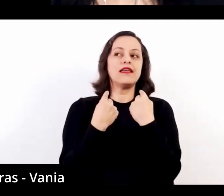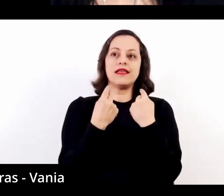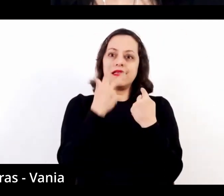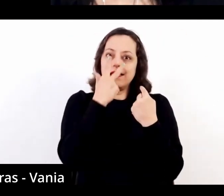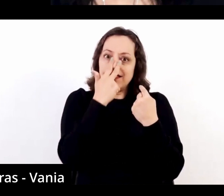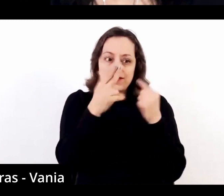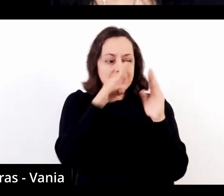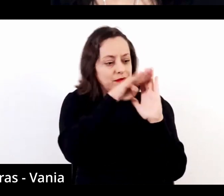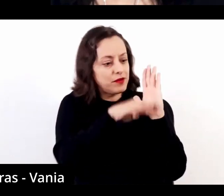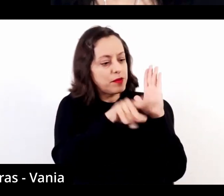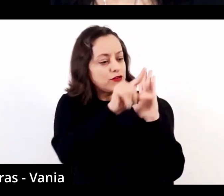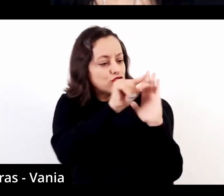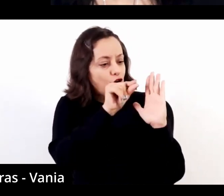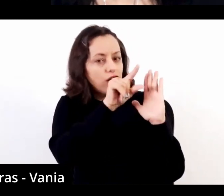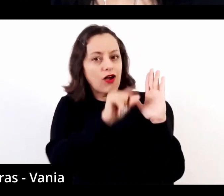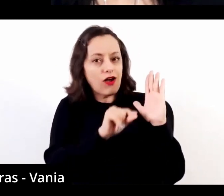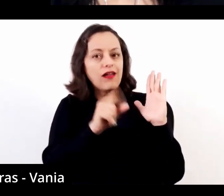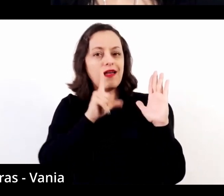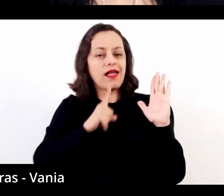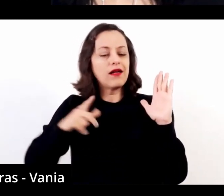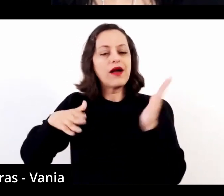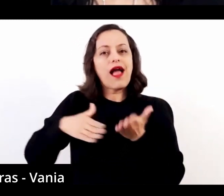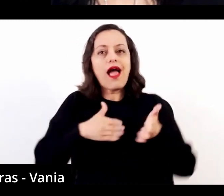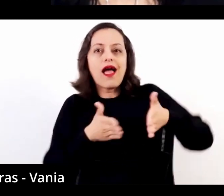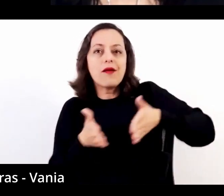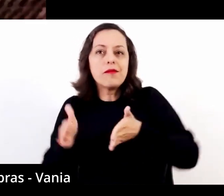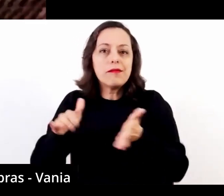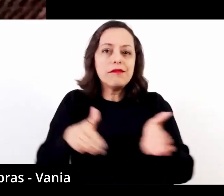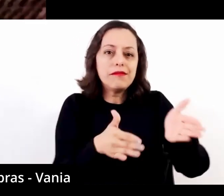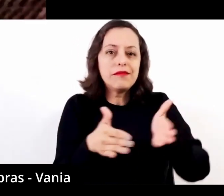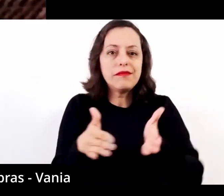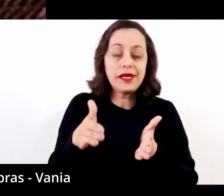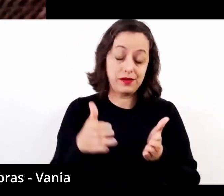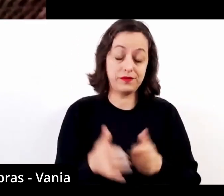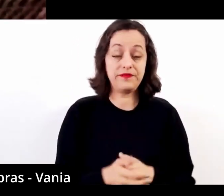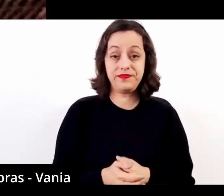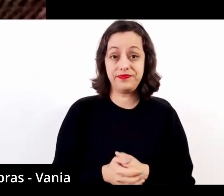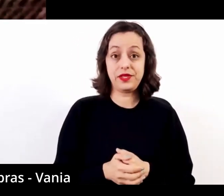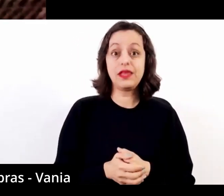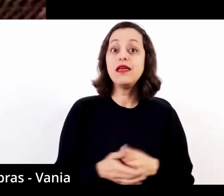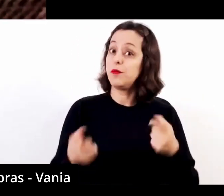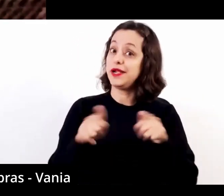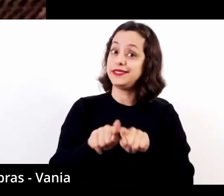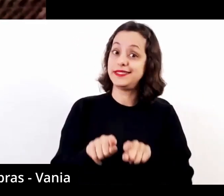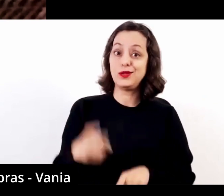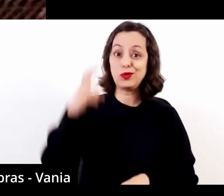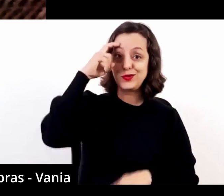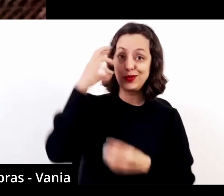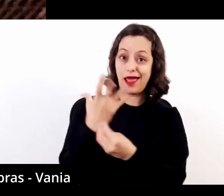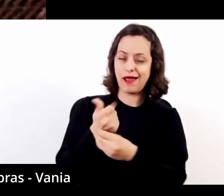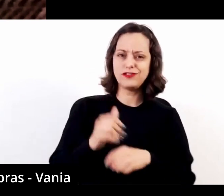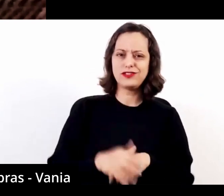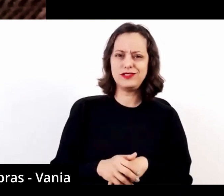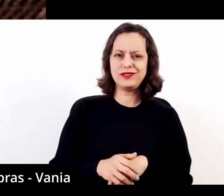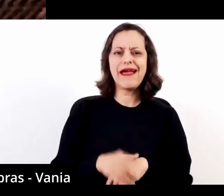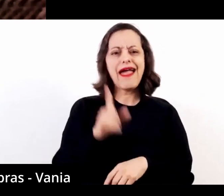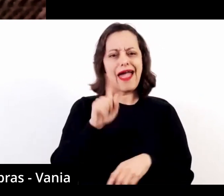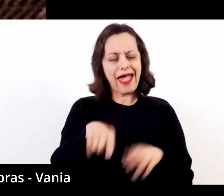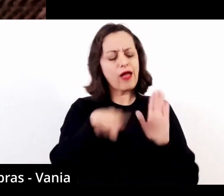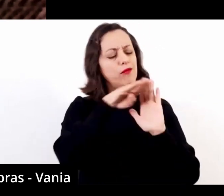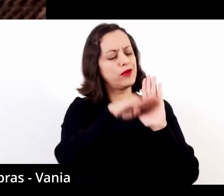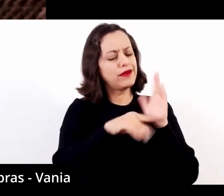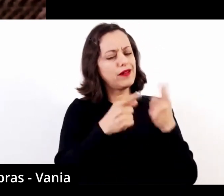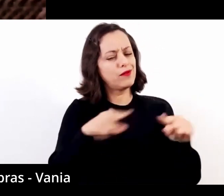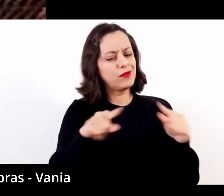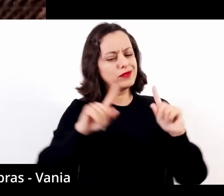esse programa que ele fará pela cultura artística. É um programa bastante magético, mas, como você